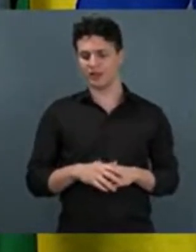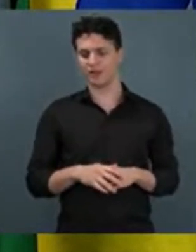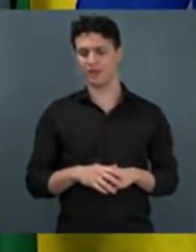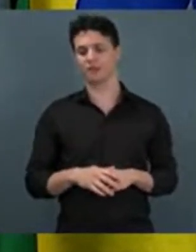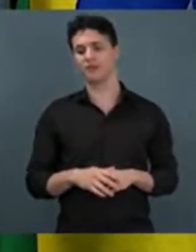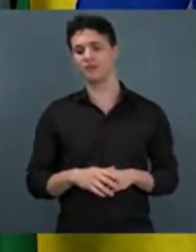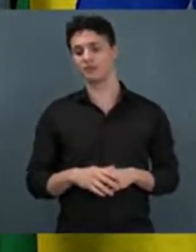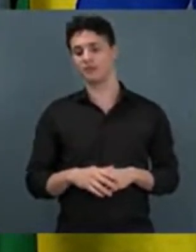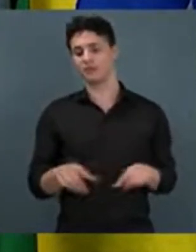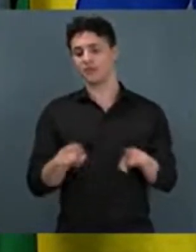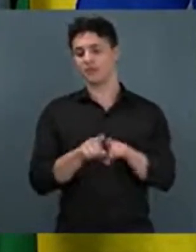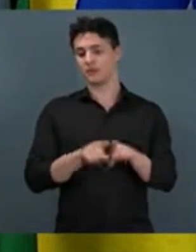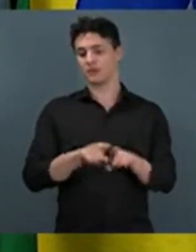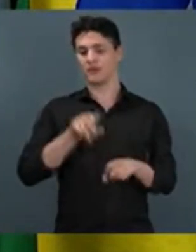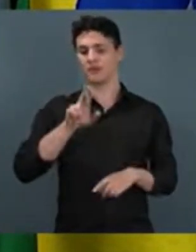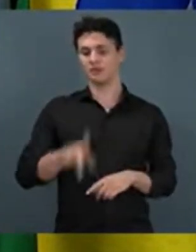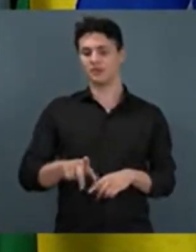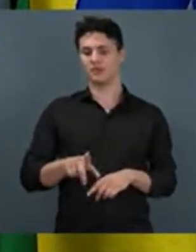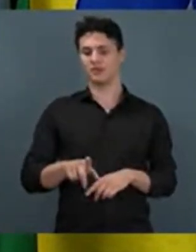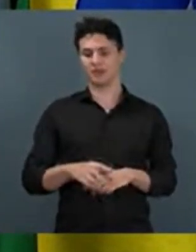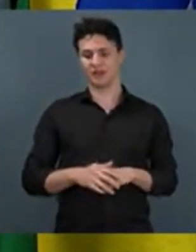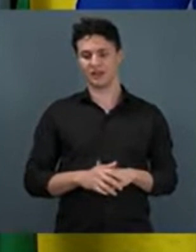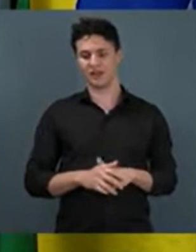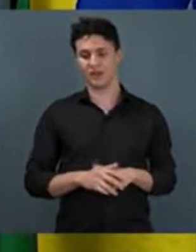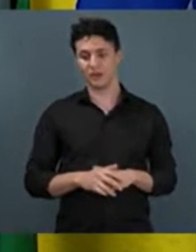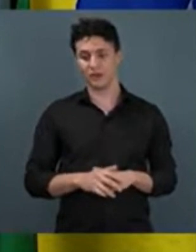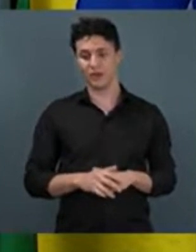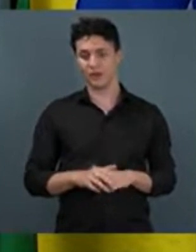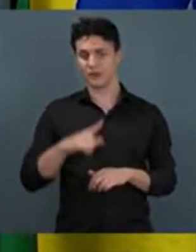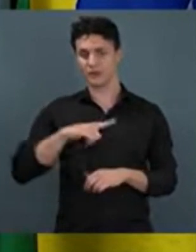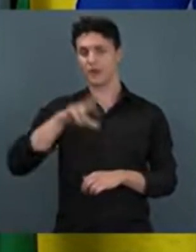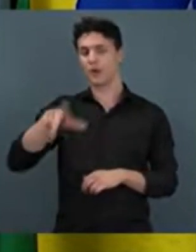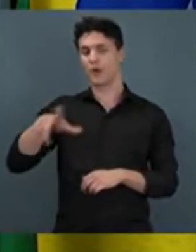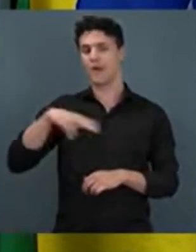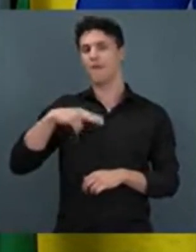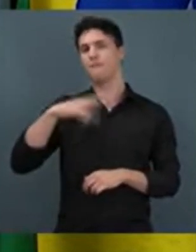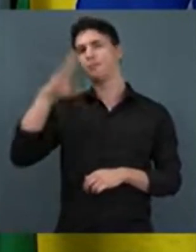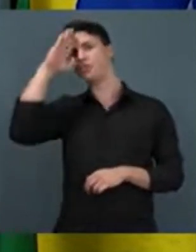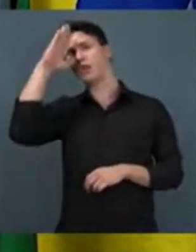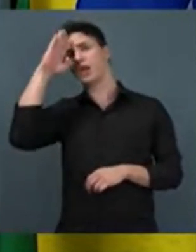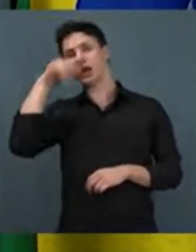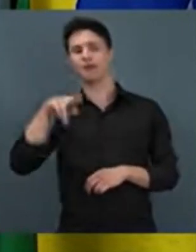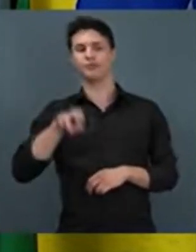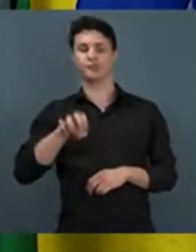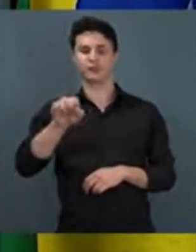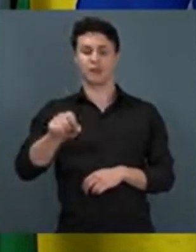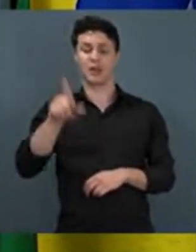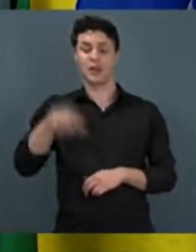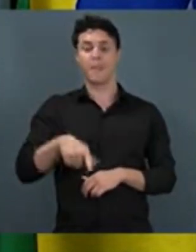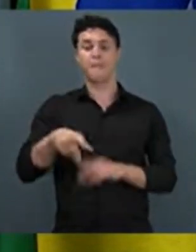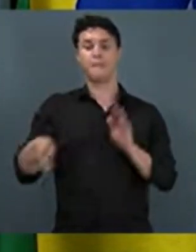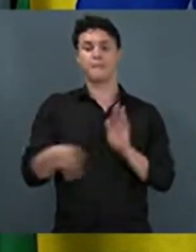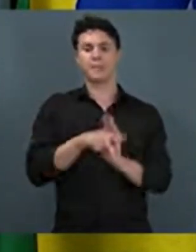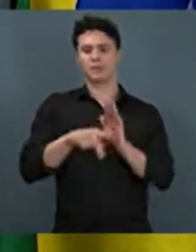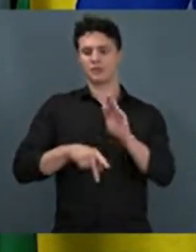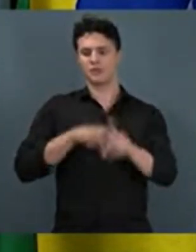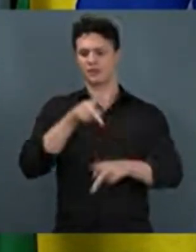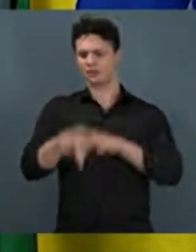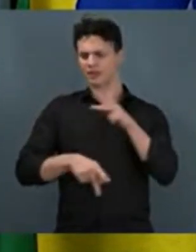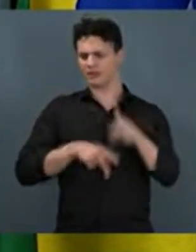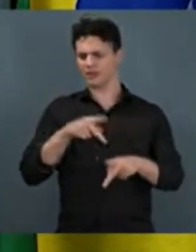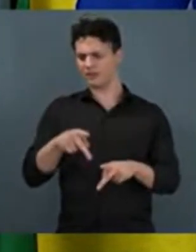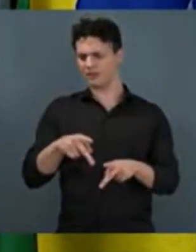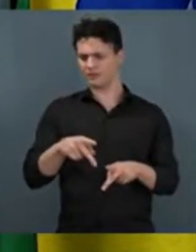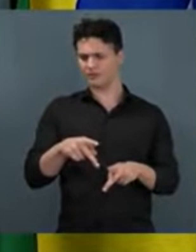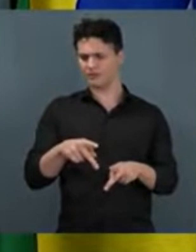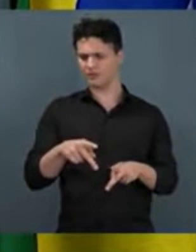de ser o Bolsonaro, não é questão de ser o Papa Marçal, não é questão de ser o Nunes, é questão do povo. Você já pensou um